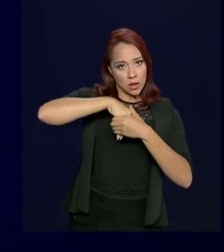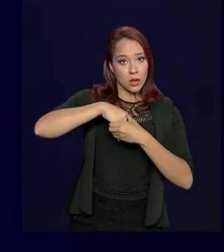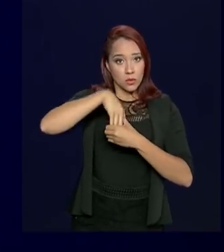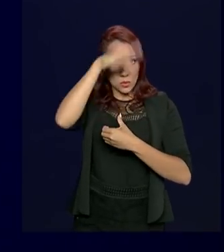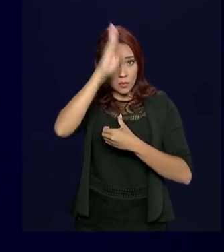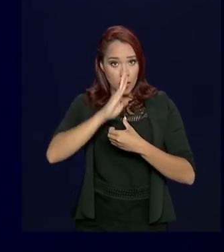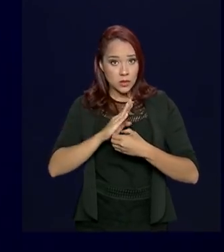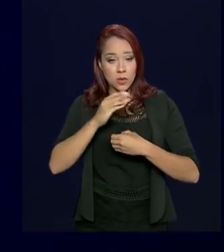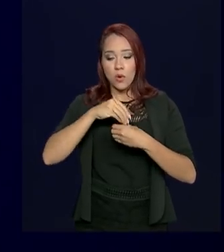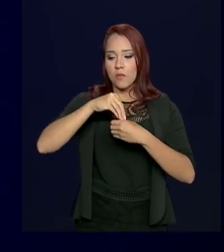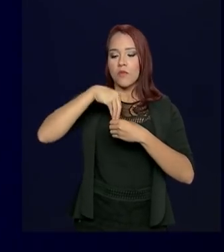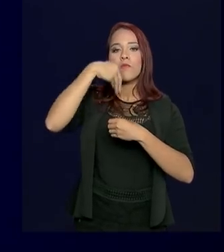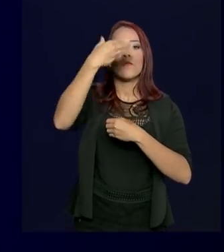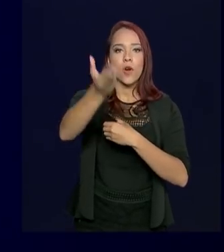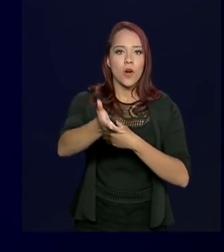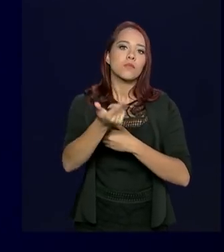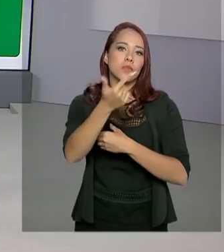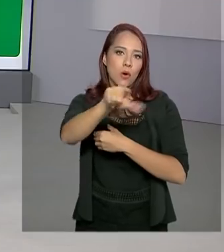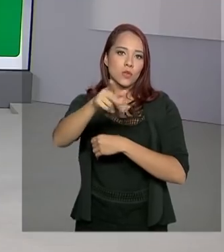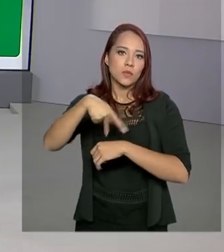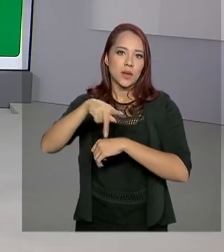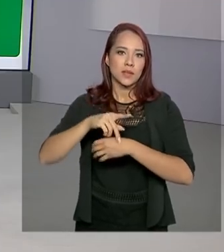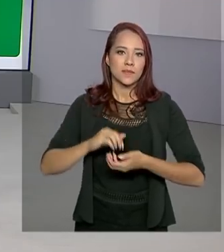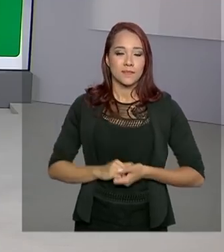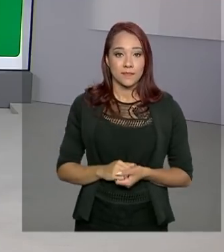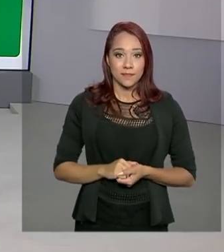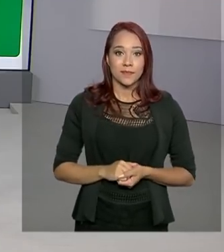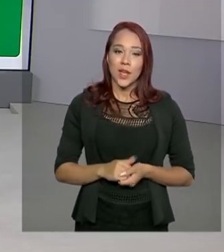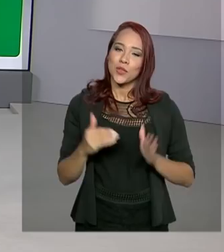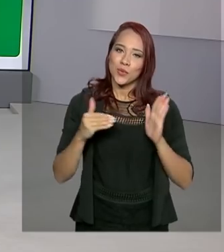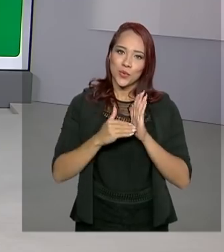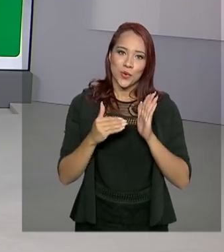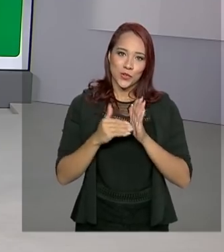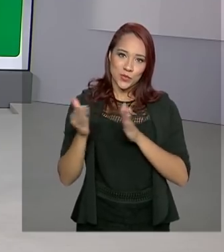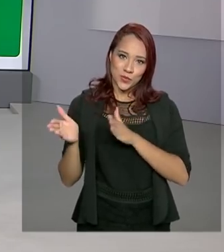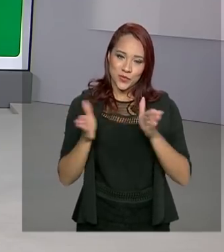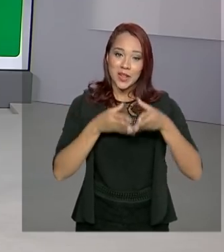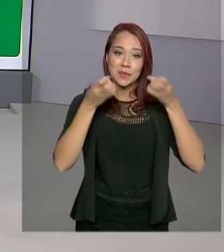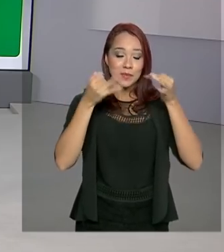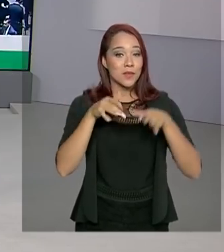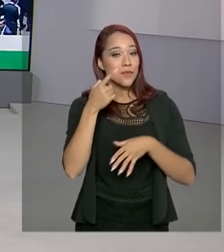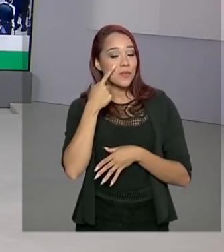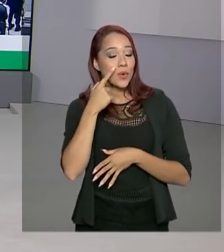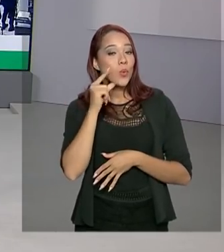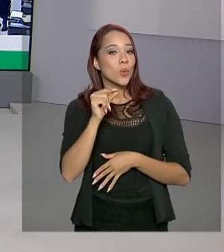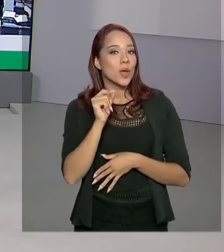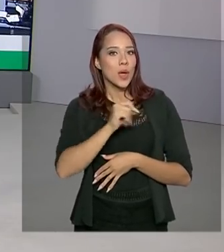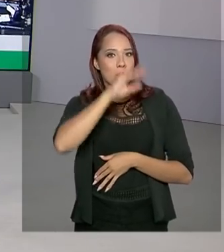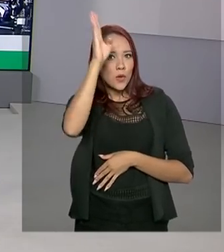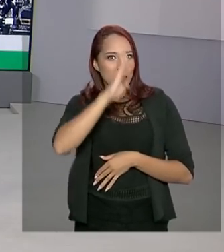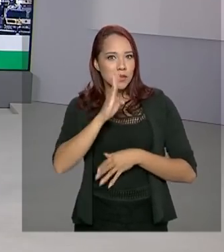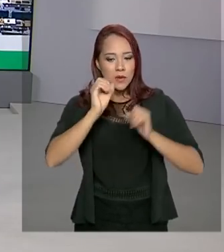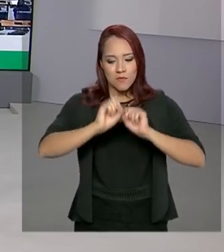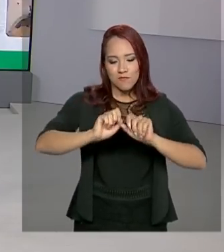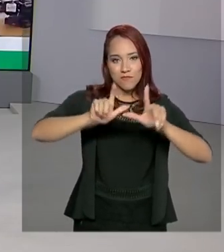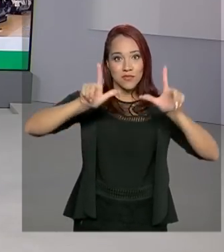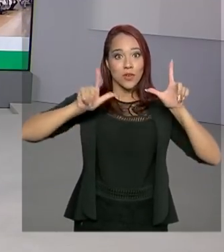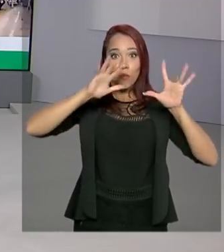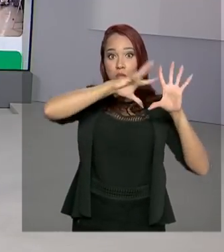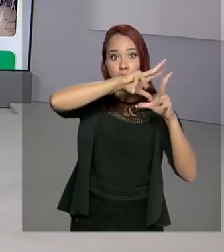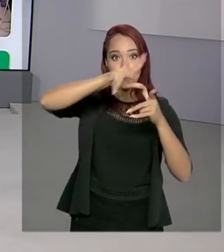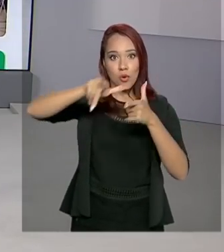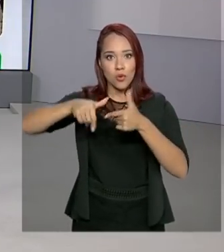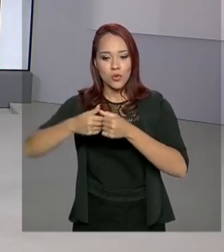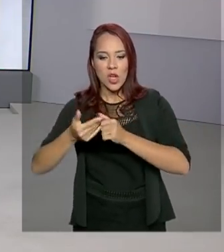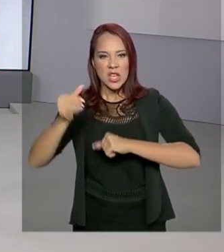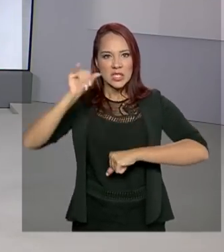quanto para o mercado externo. E no nosso último bloco, você vai ver Brasil, vitrine para o mundo. Sede de